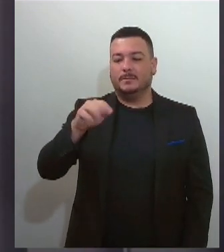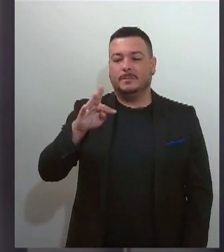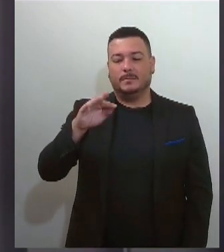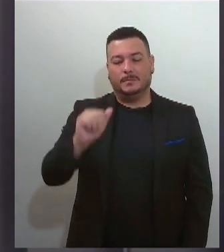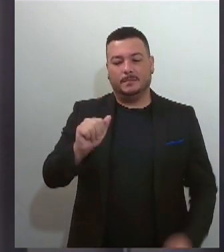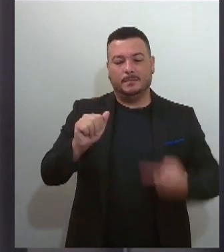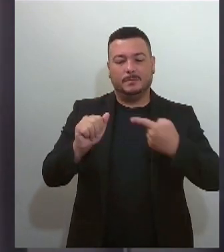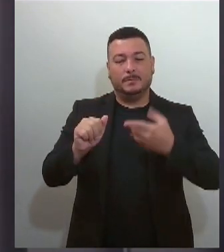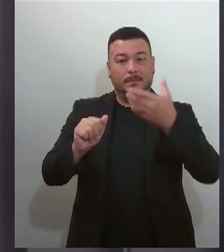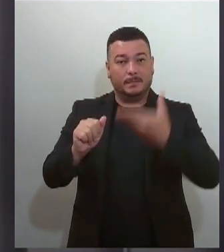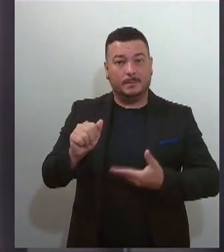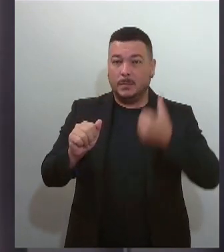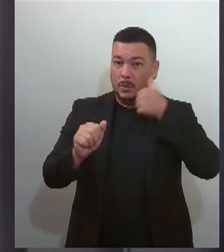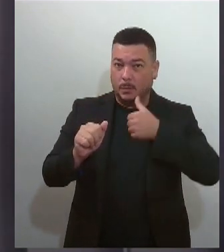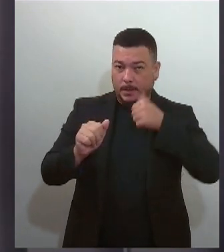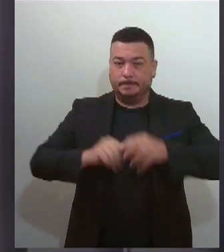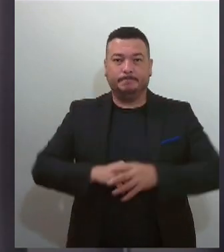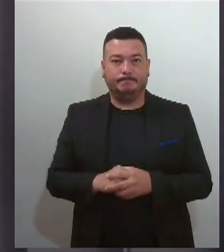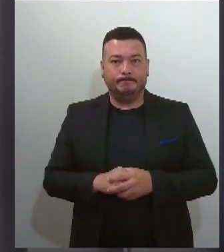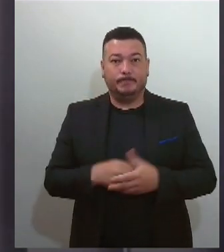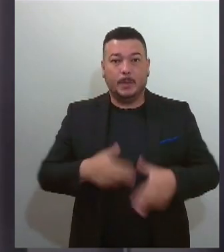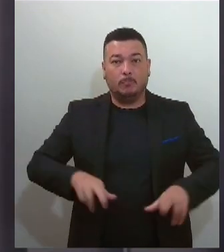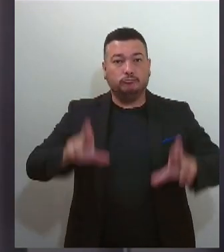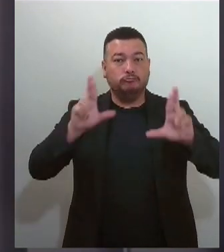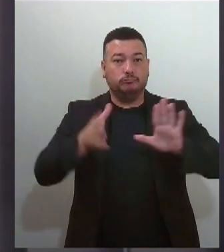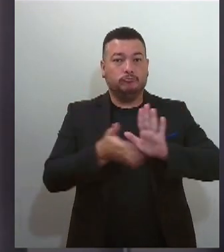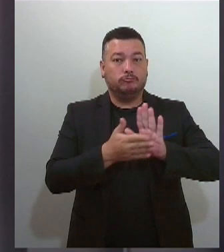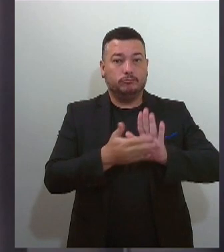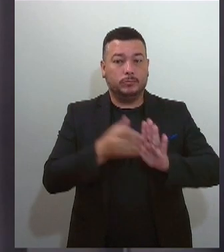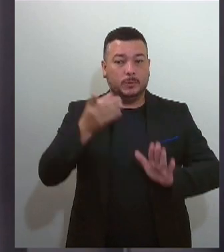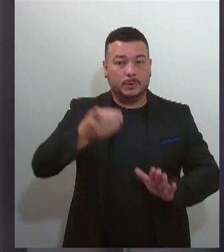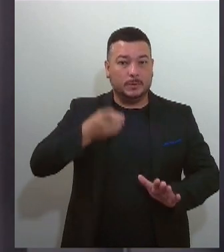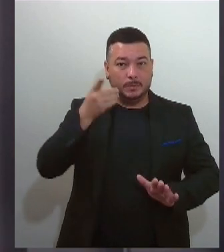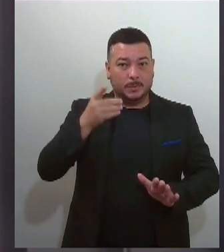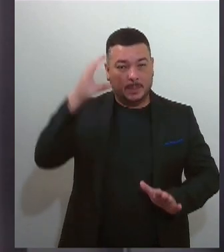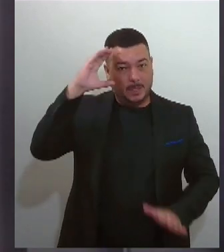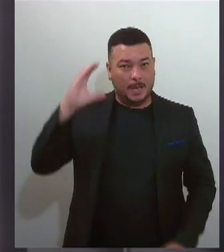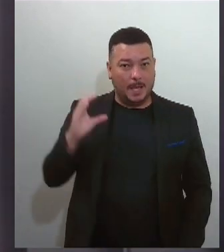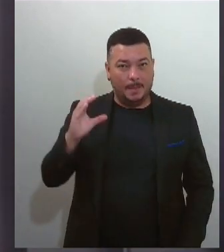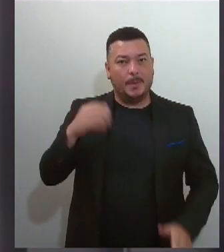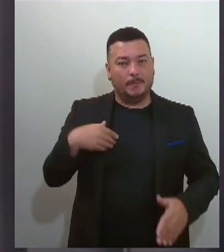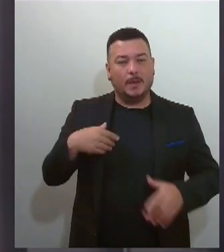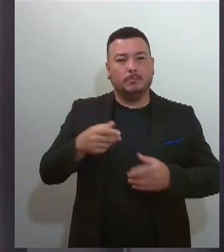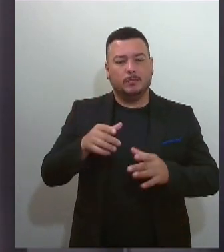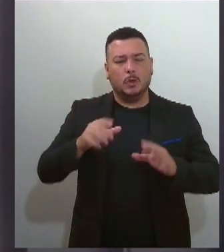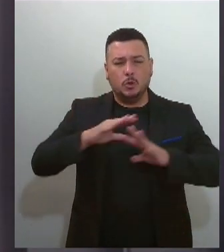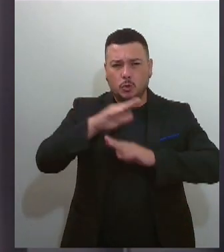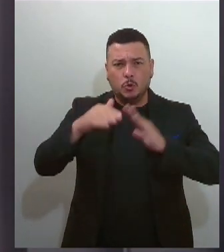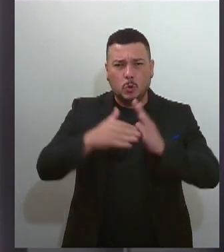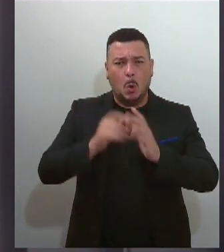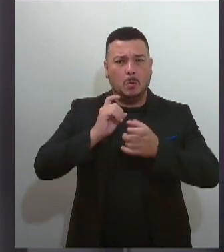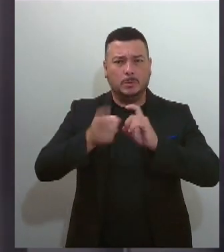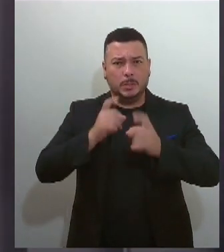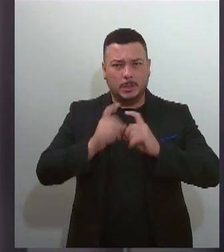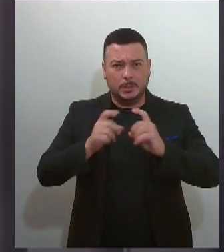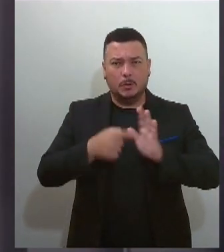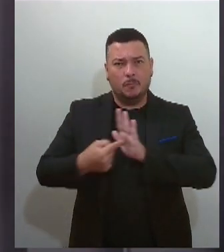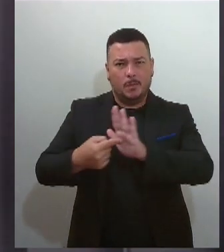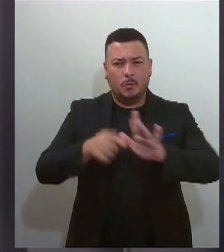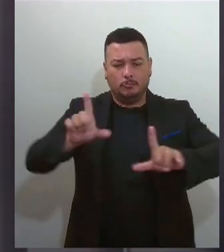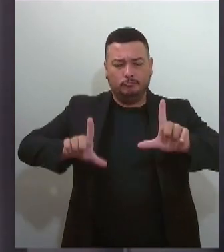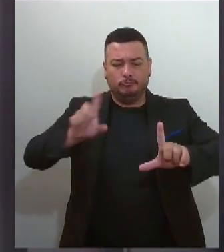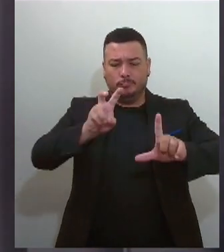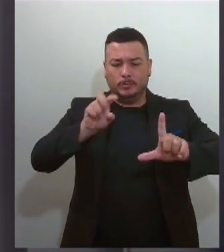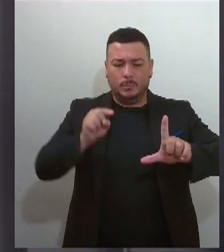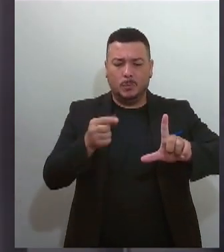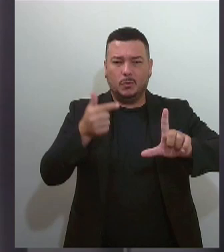propositura do deputado estadual Luciano Bispo. E a TV Alese transmitirá todo o evento ao vivo pelo canal aberto 5.2 e também